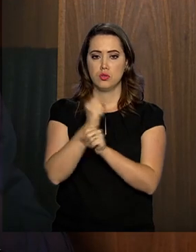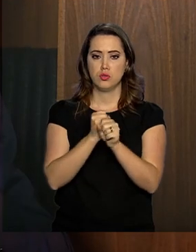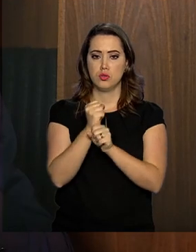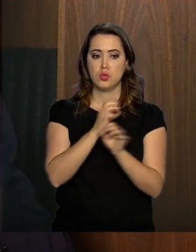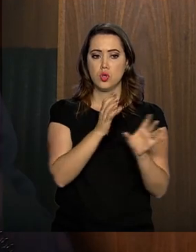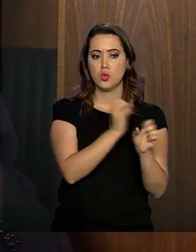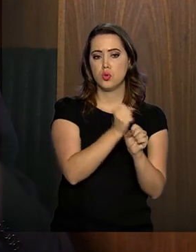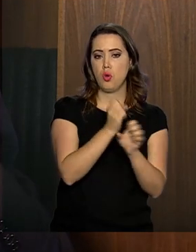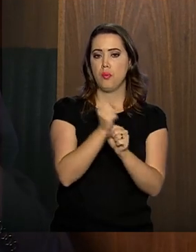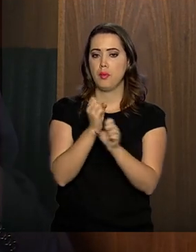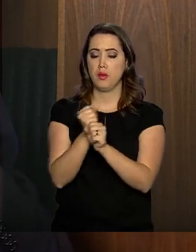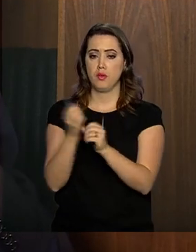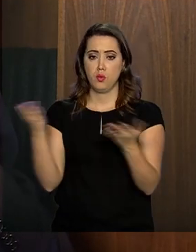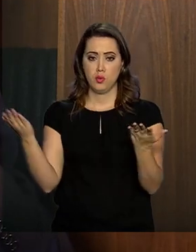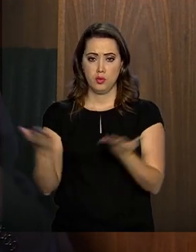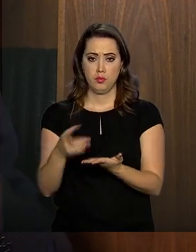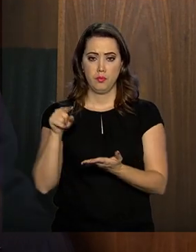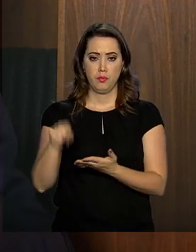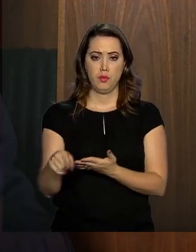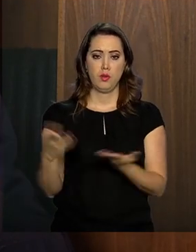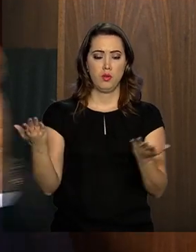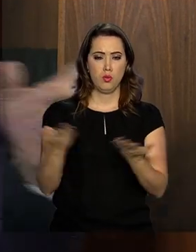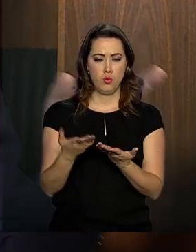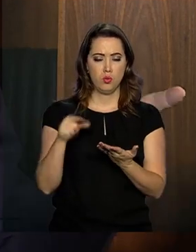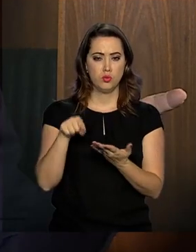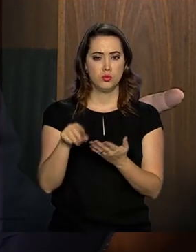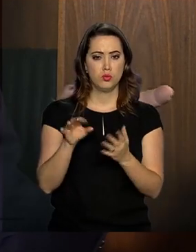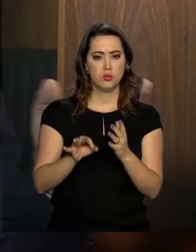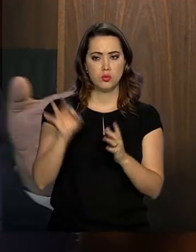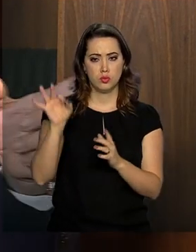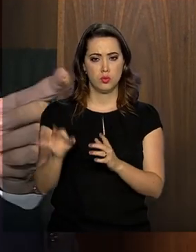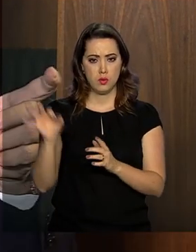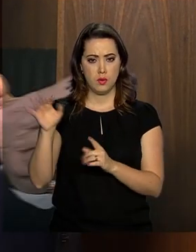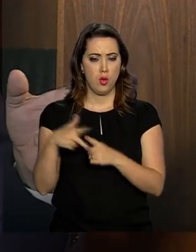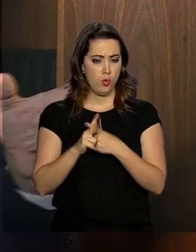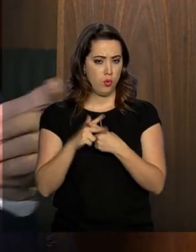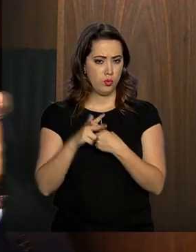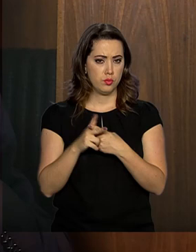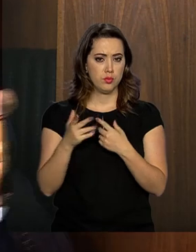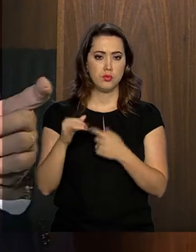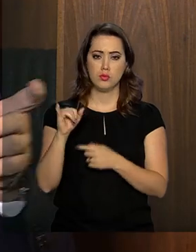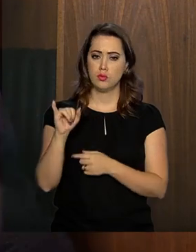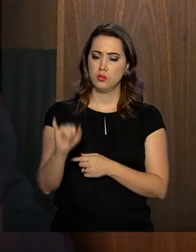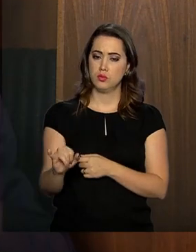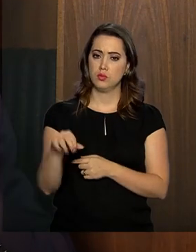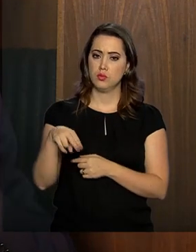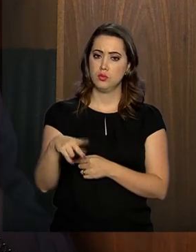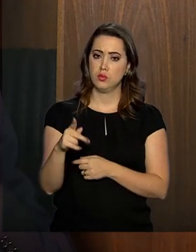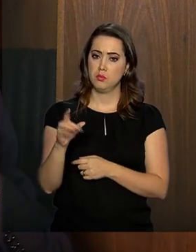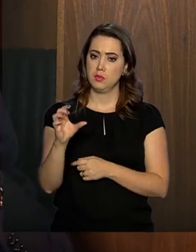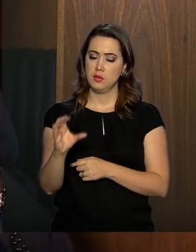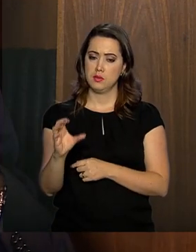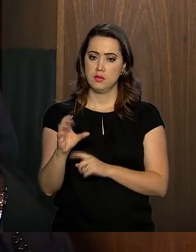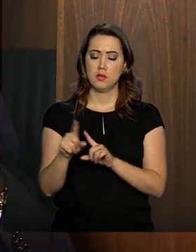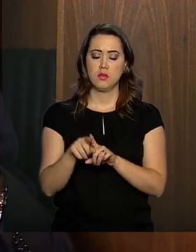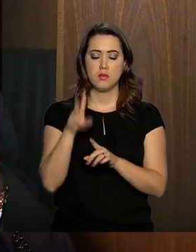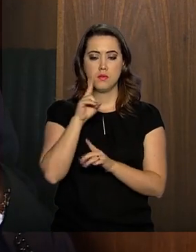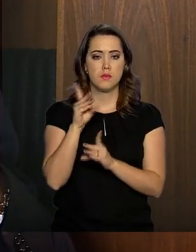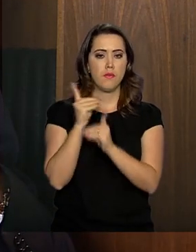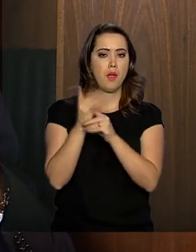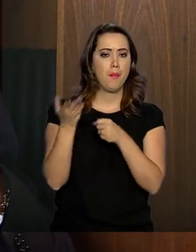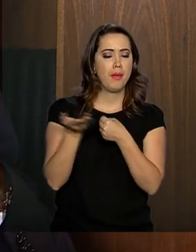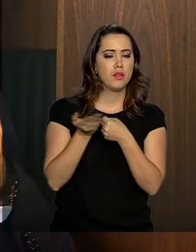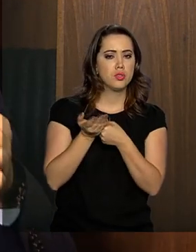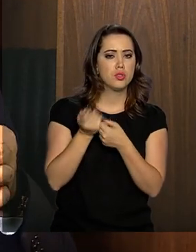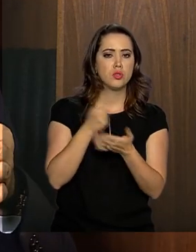contribuições trazidas ao valor presente, ou seja, corrigidas pelo INPC, pela inflação, se encontra a média